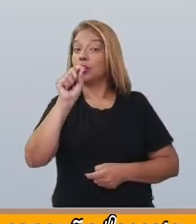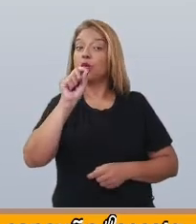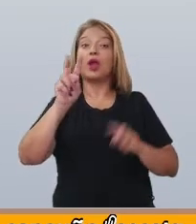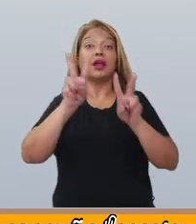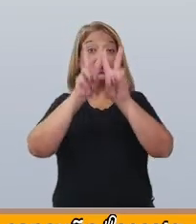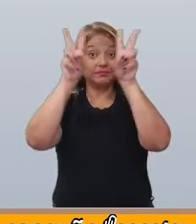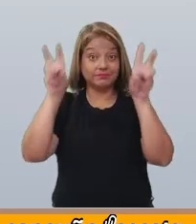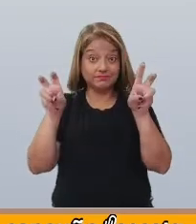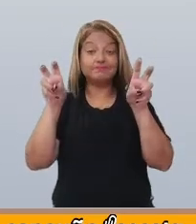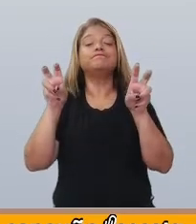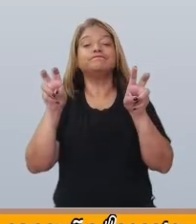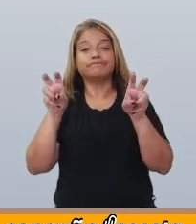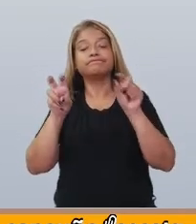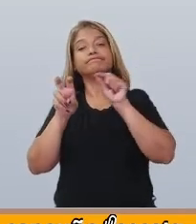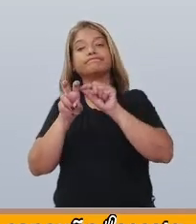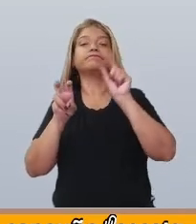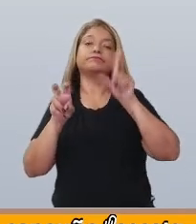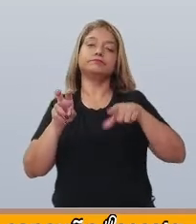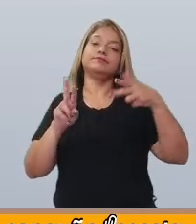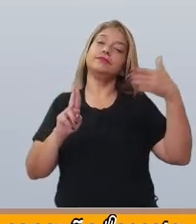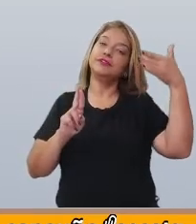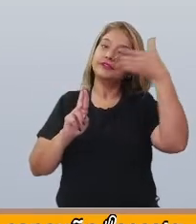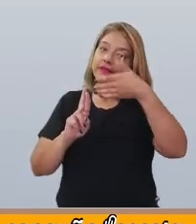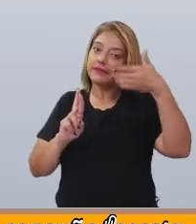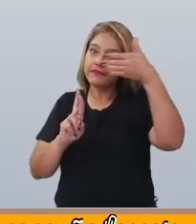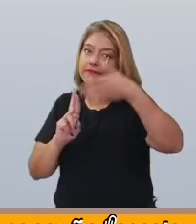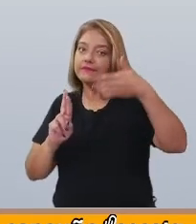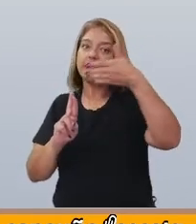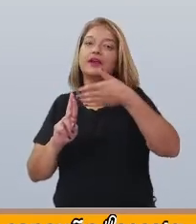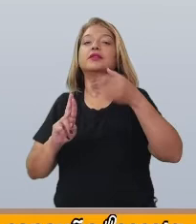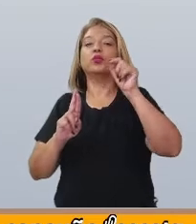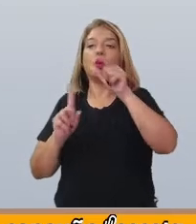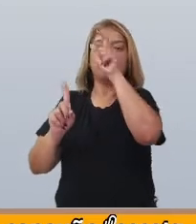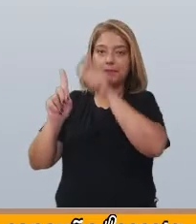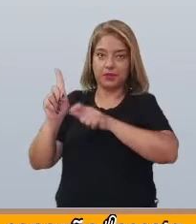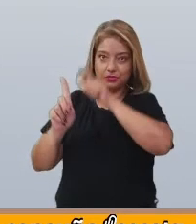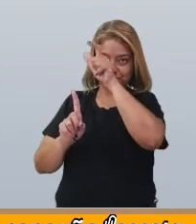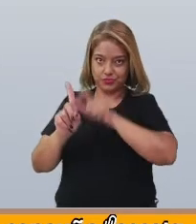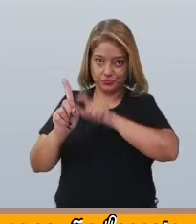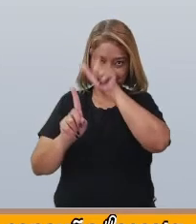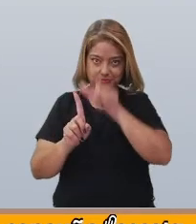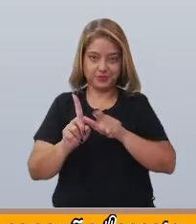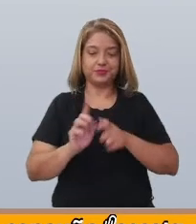os títulos fazem referência às personagens.